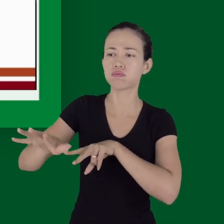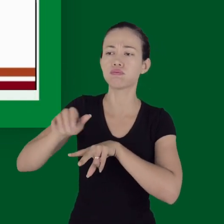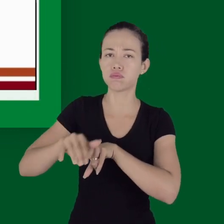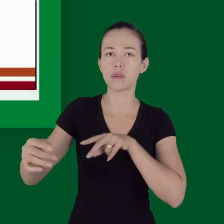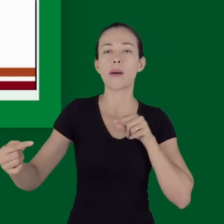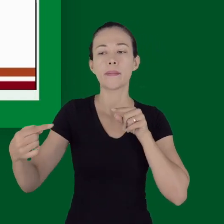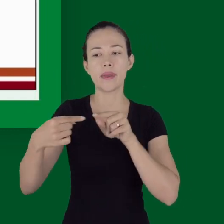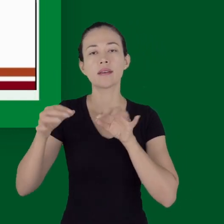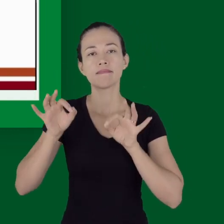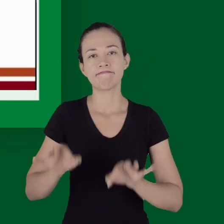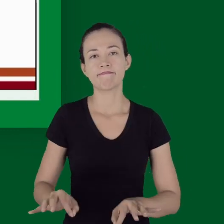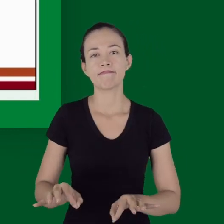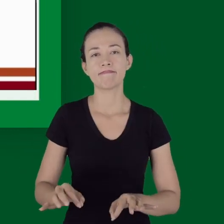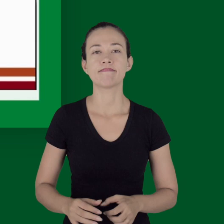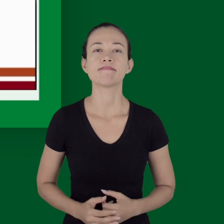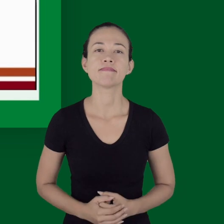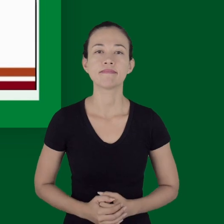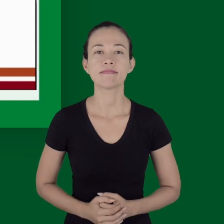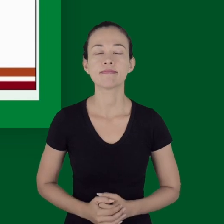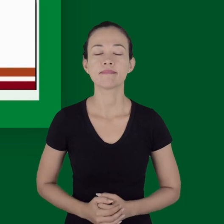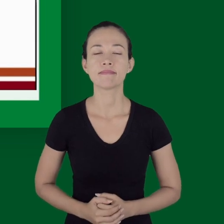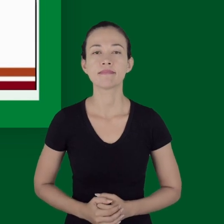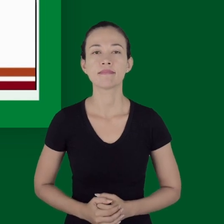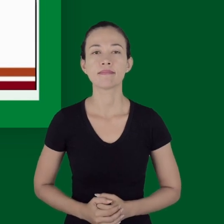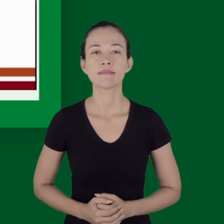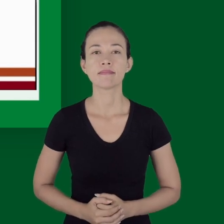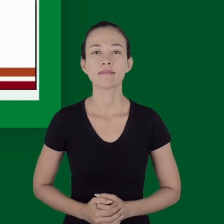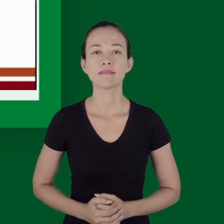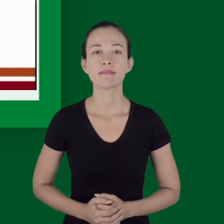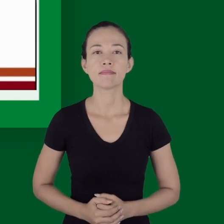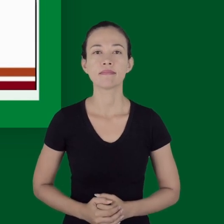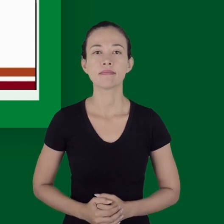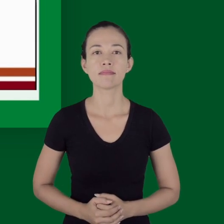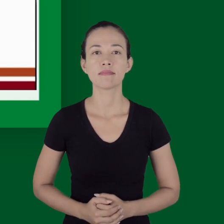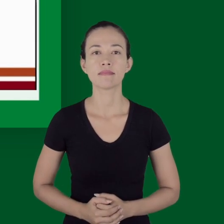ventilação deve ter volume e profundidade adequados.